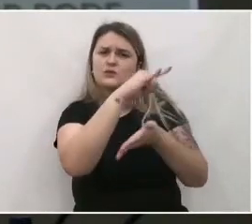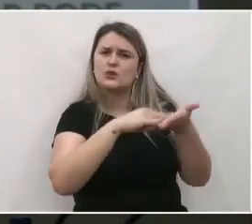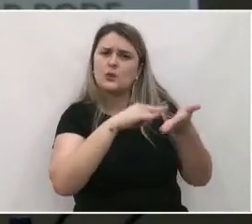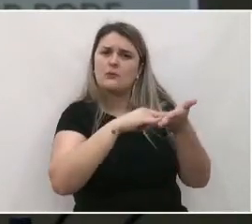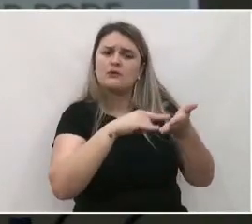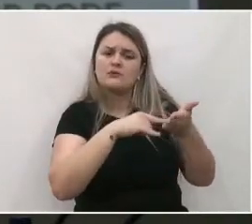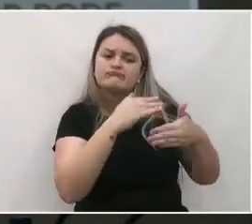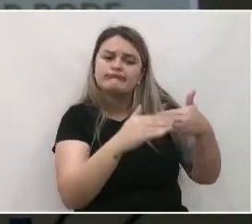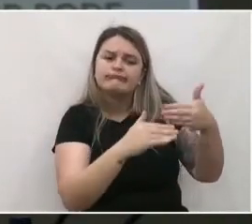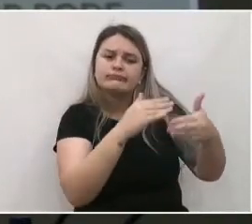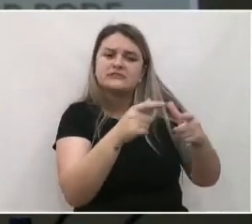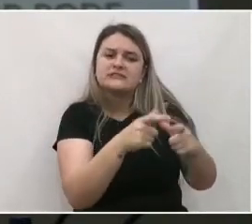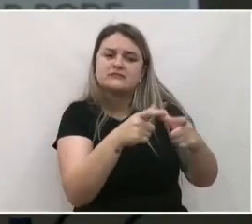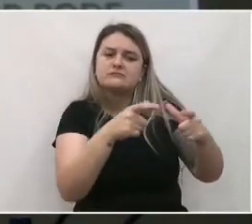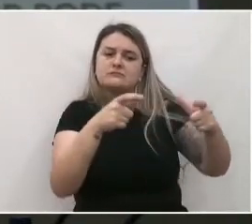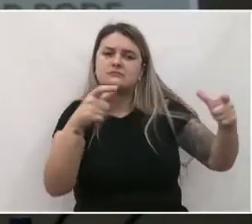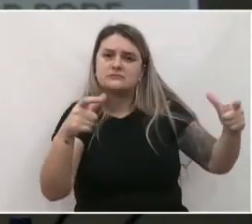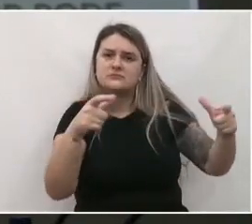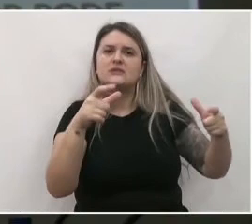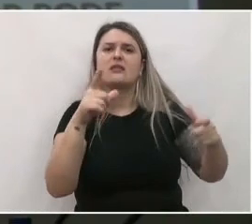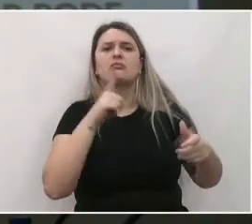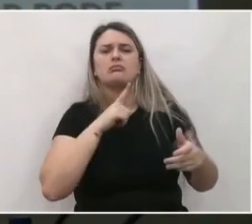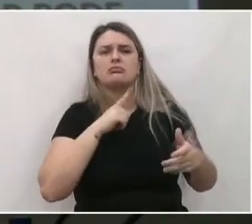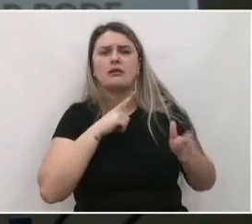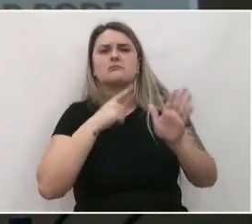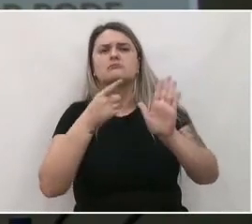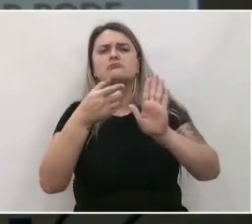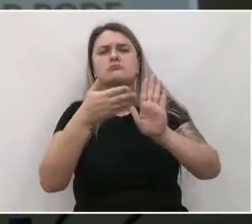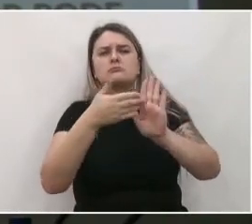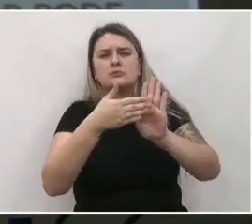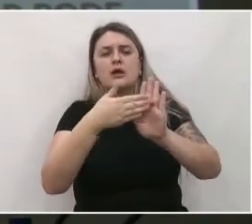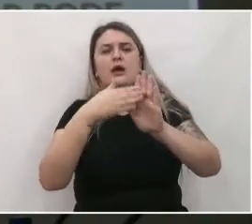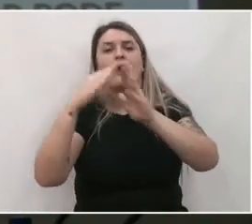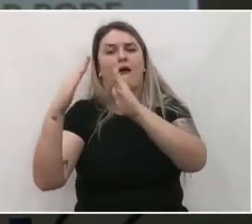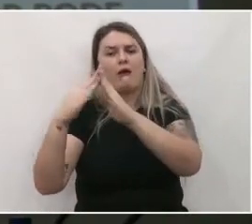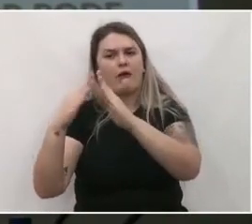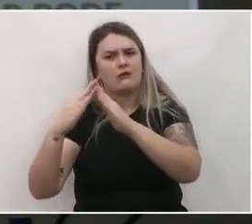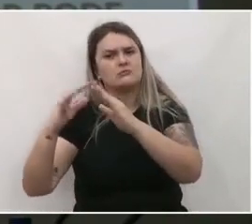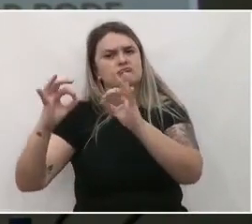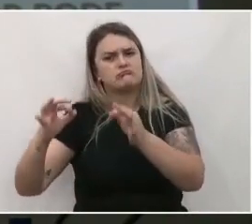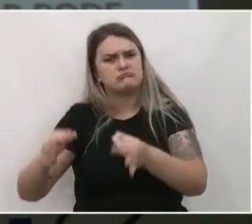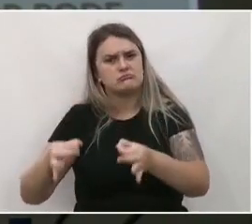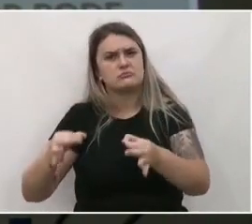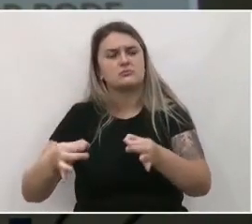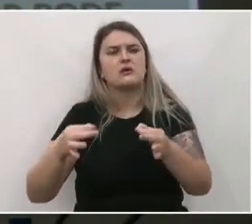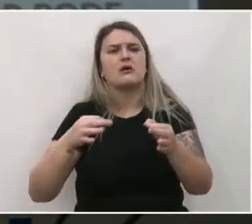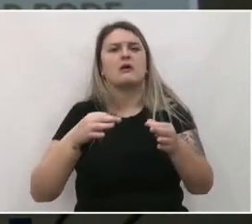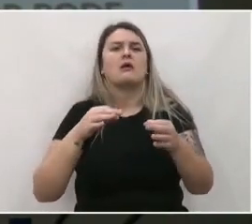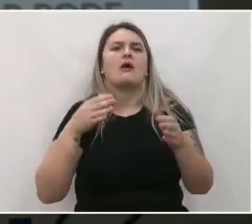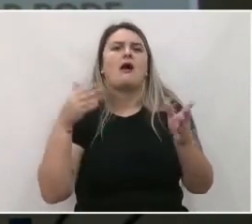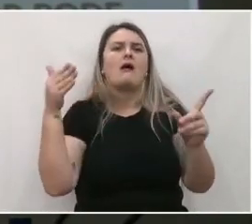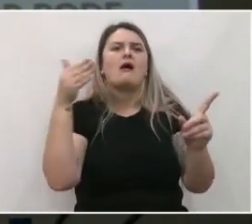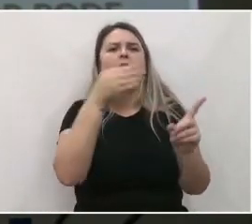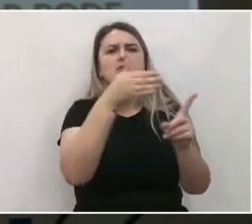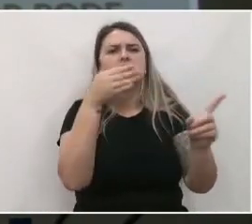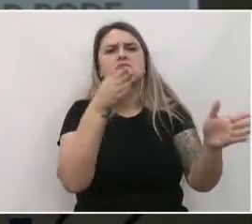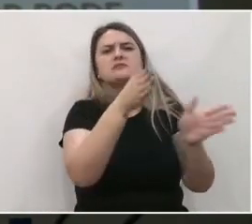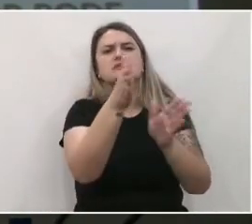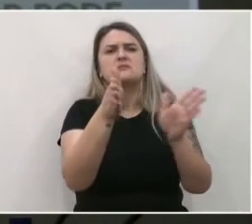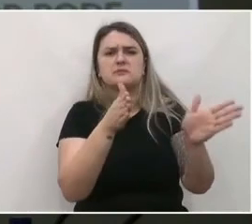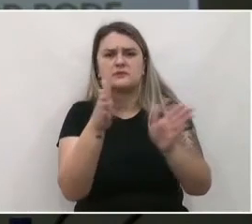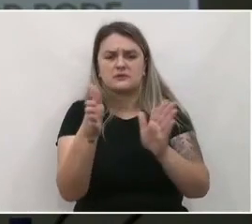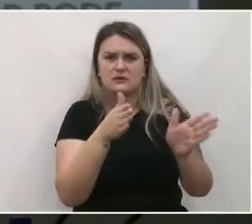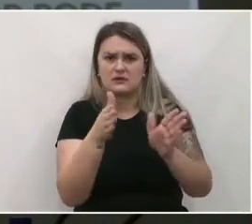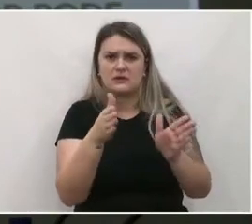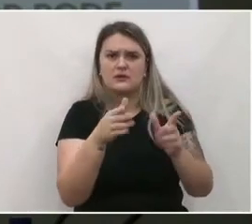promove o direito à moradia digna, o acesso aos serviços urbanos, a integração da cidade. O